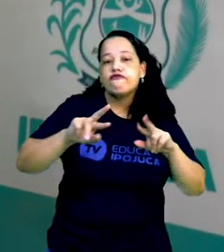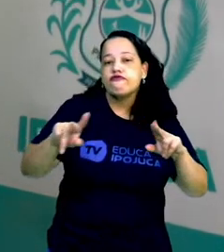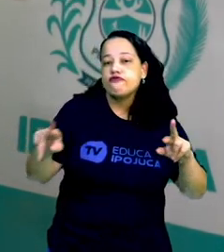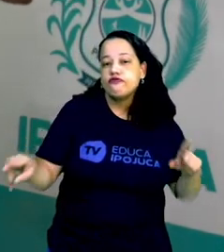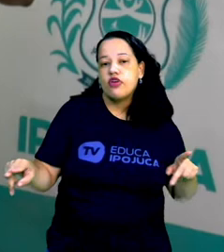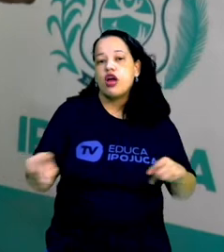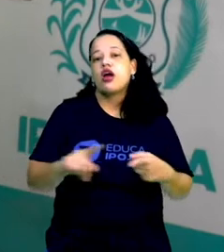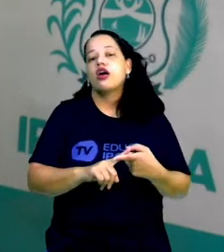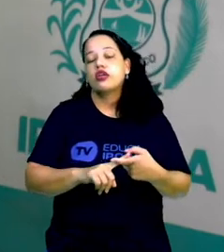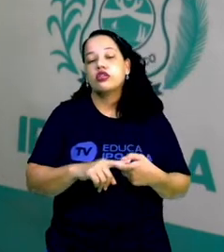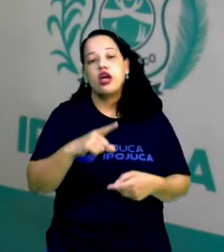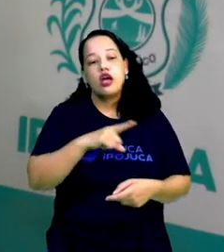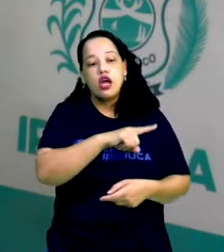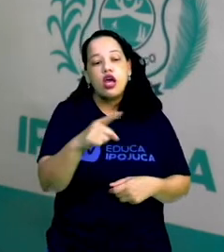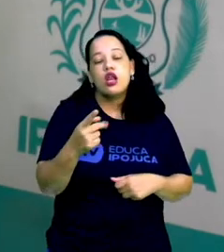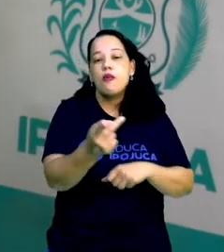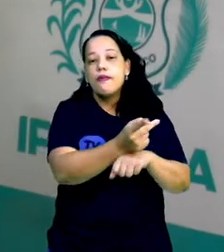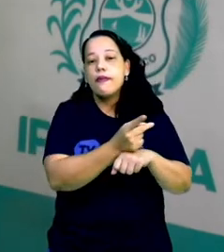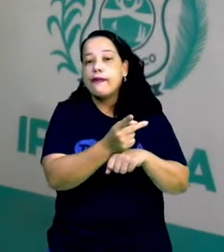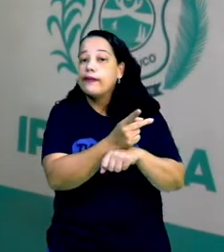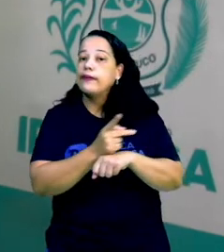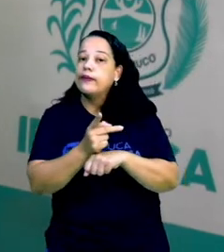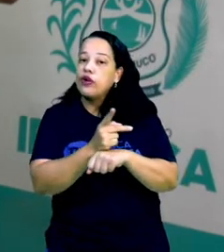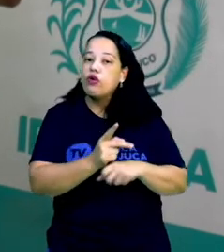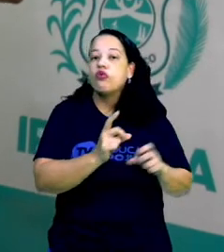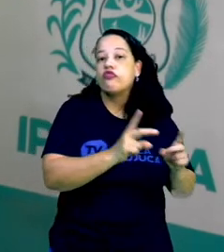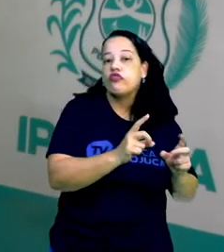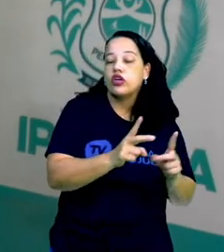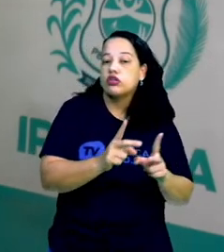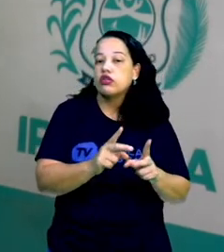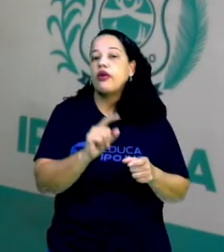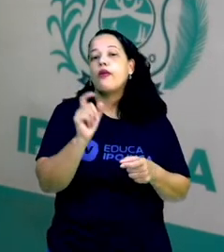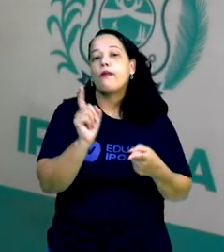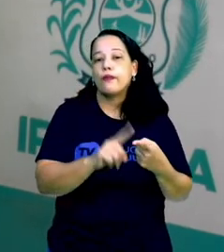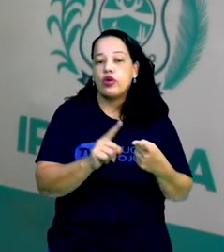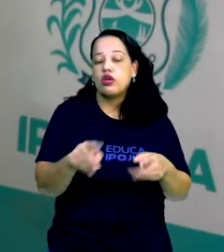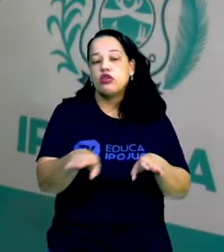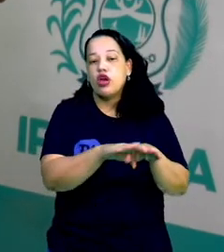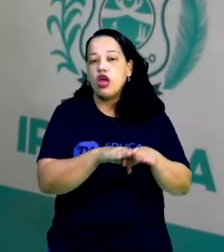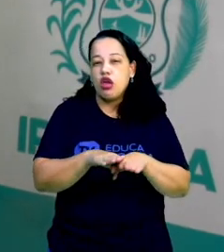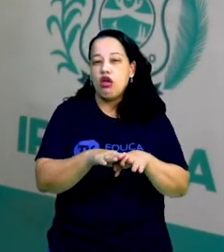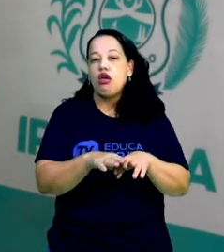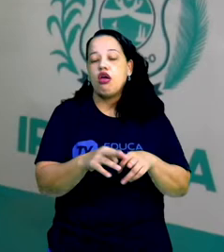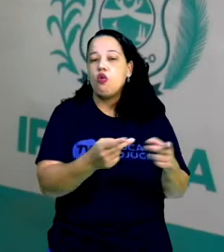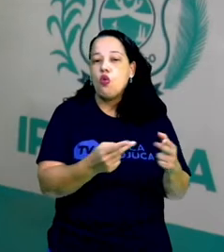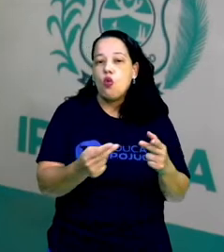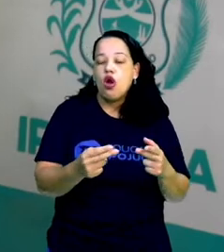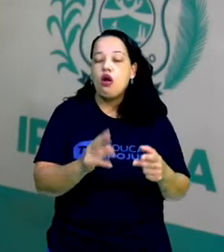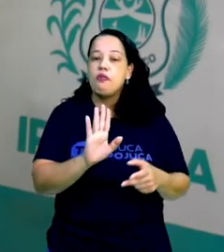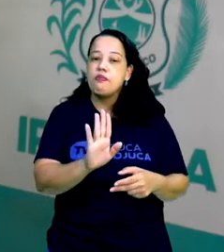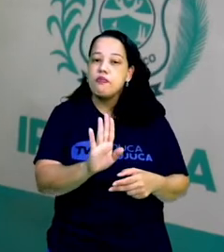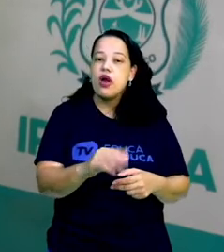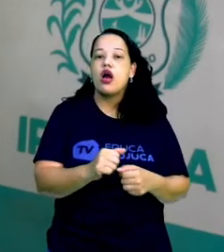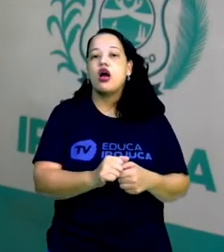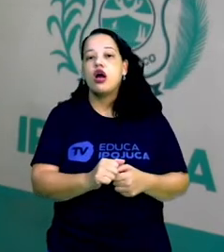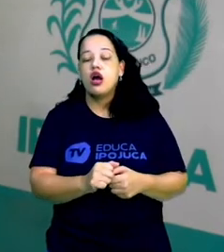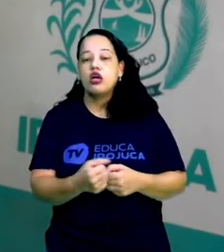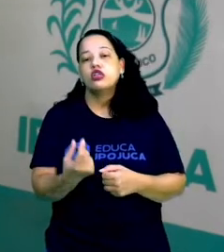várias empresas, elas podem ter o mesmo produto, mas por conta de preço, qualidade,